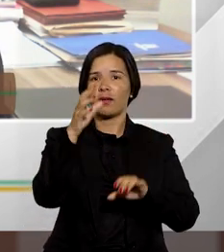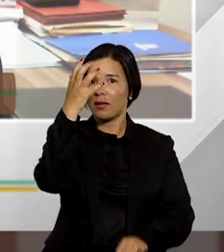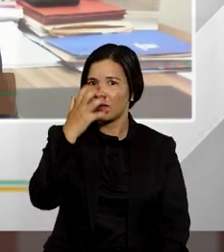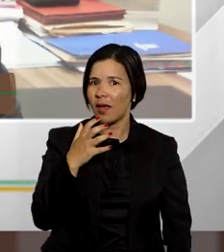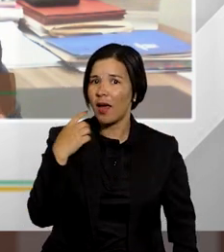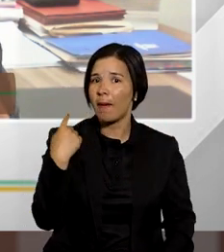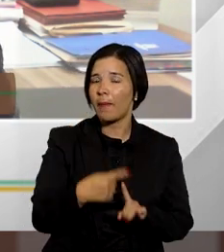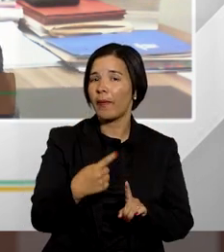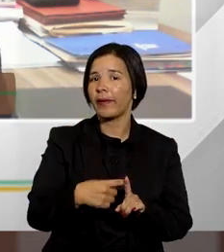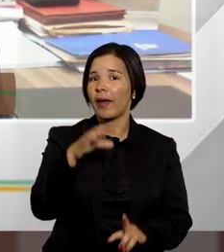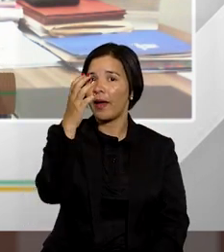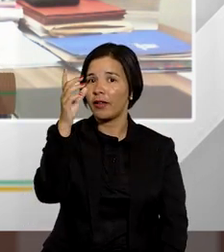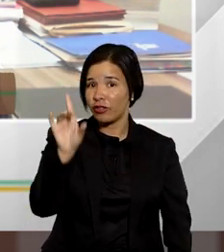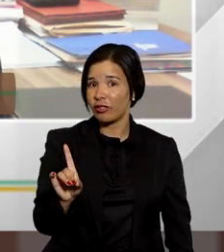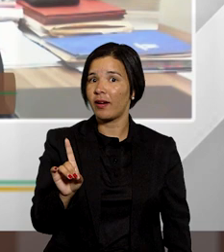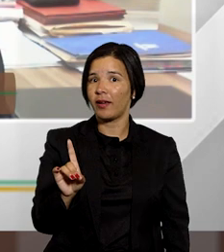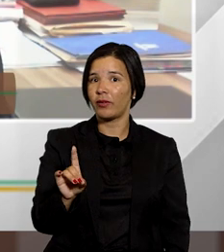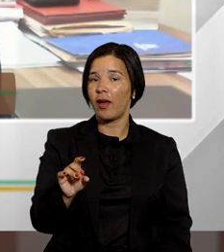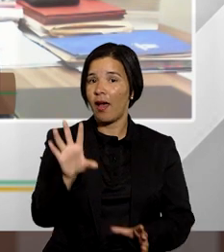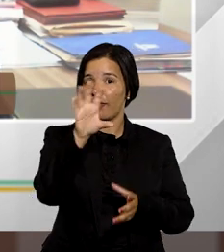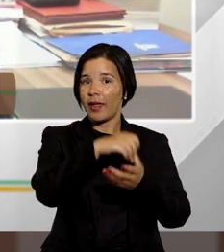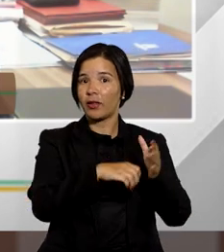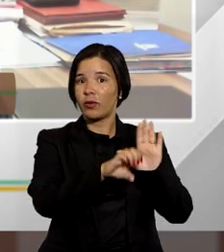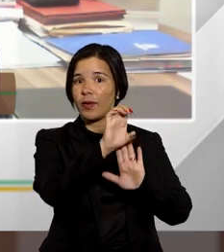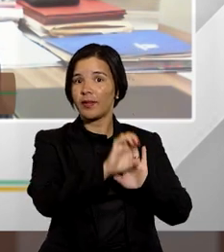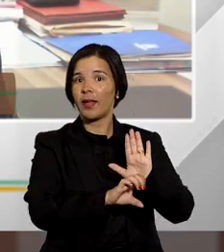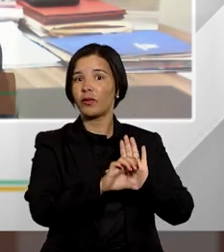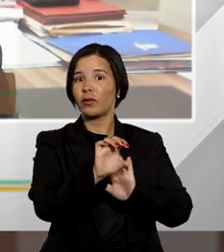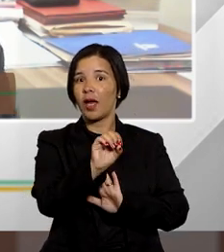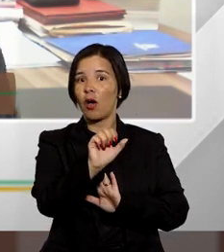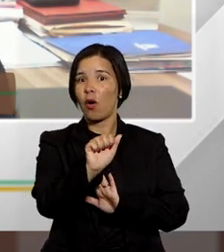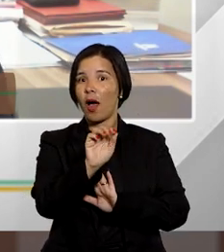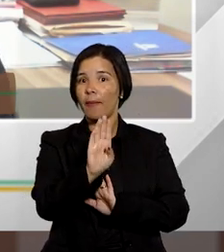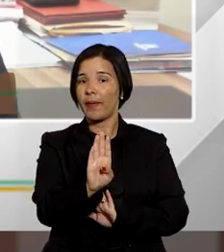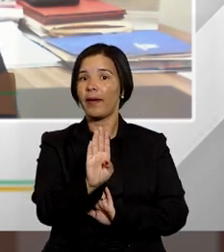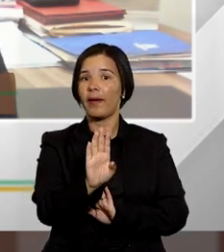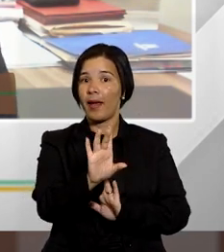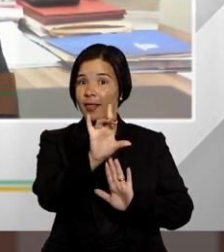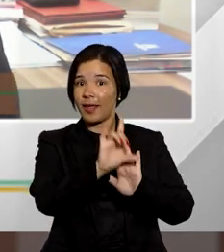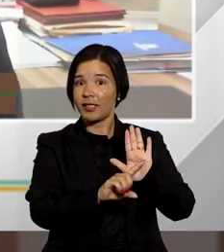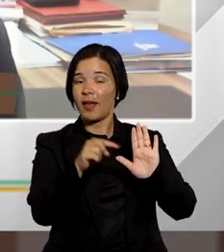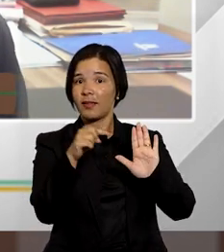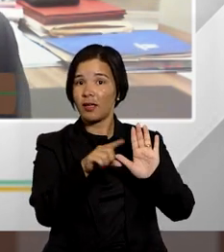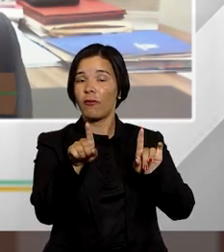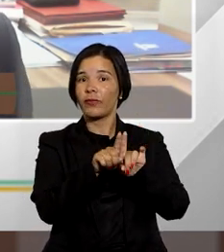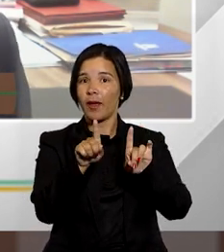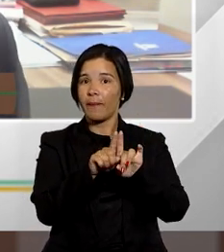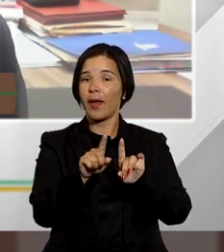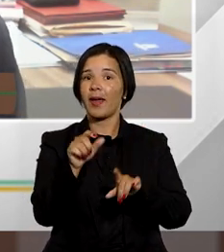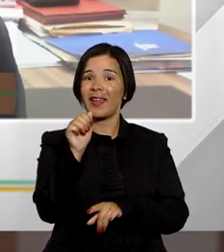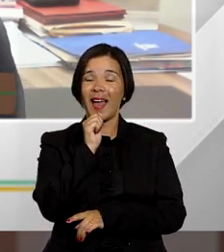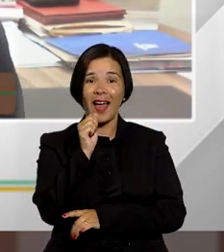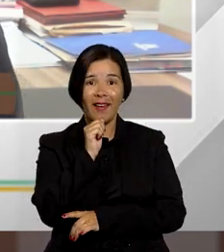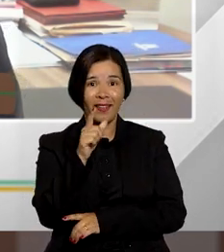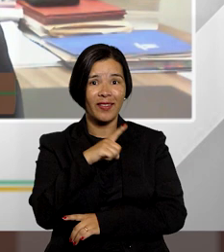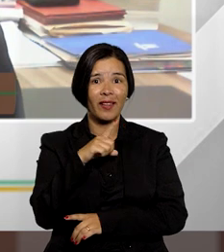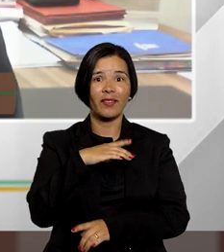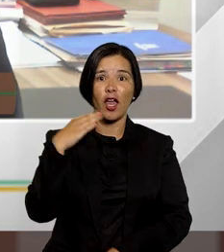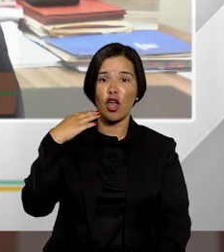não é é direito colocado no estatuto da advocacia é direito colocado na legislação e ainda há